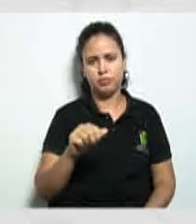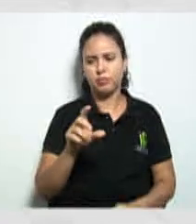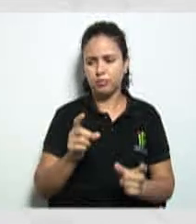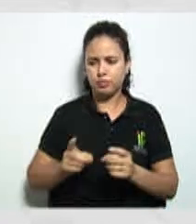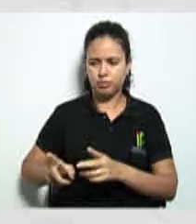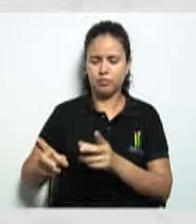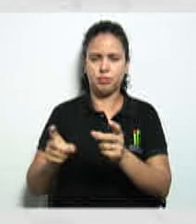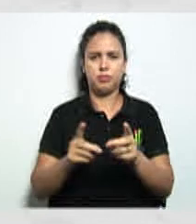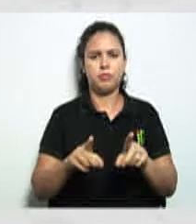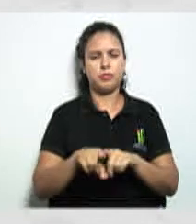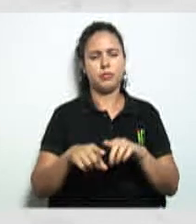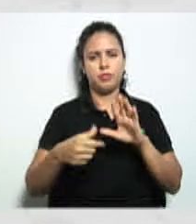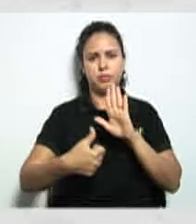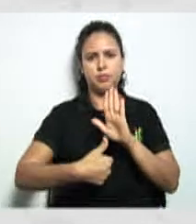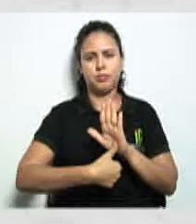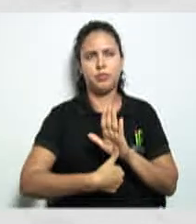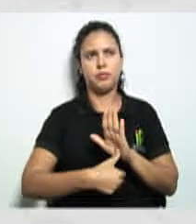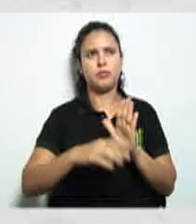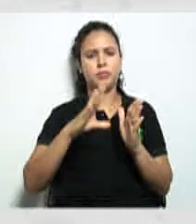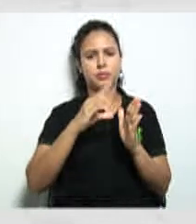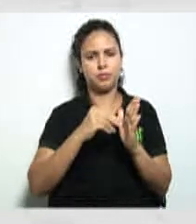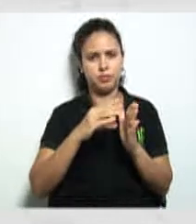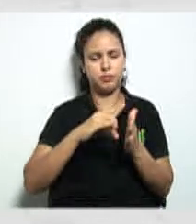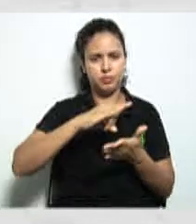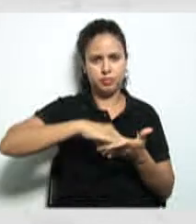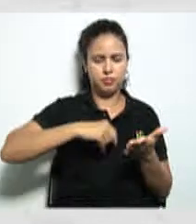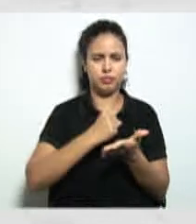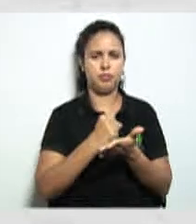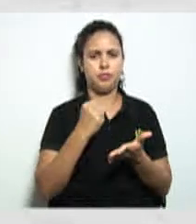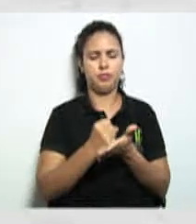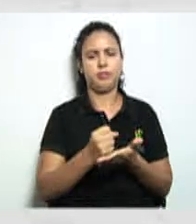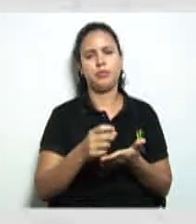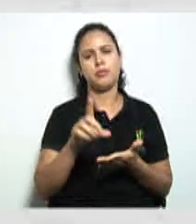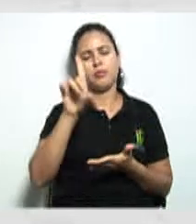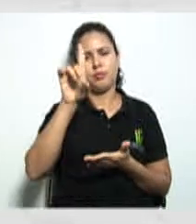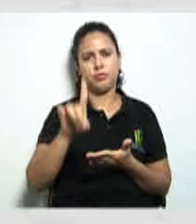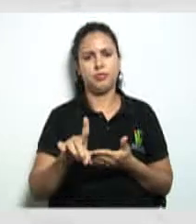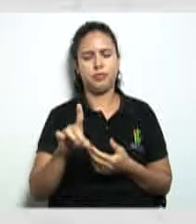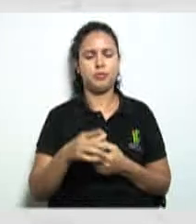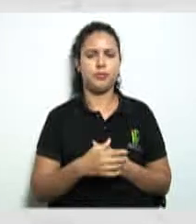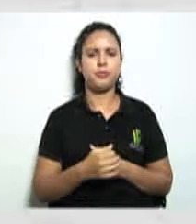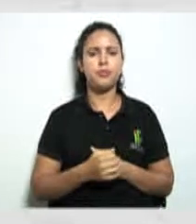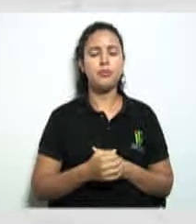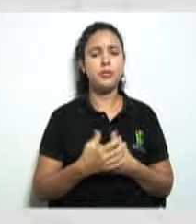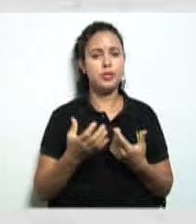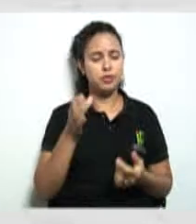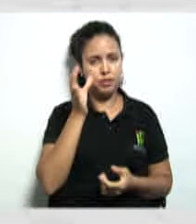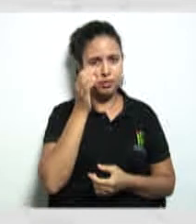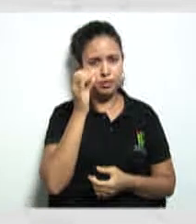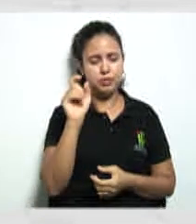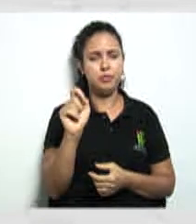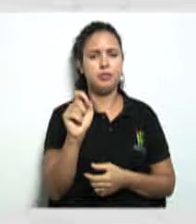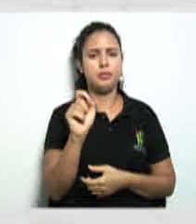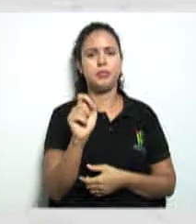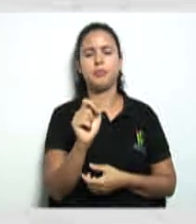documentos de identidade que são essas cópias autenticadas dos diretores olha só só título de curiosidade para vocês